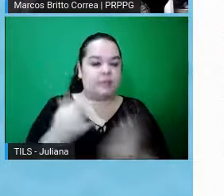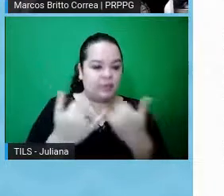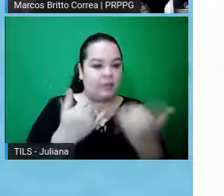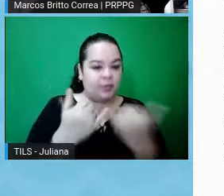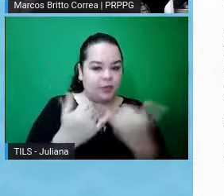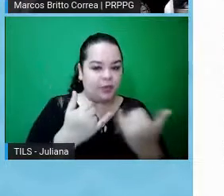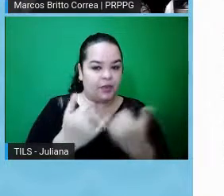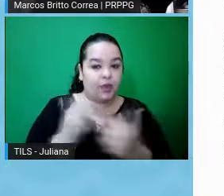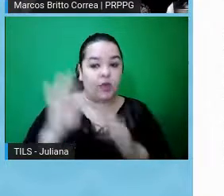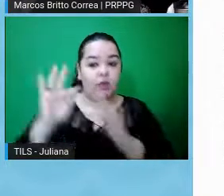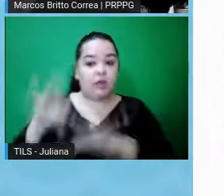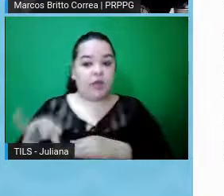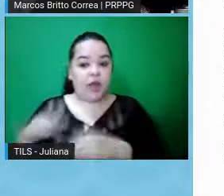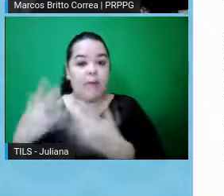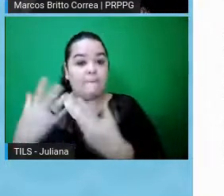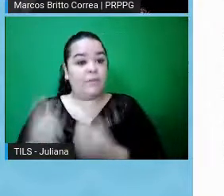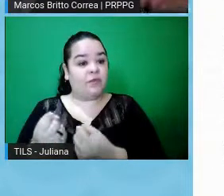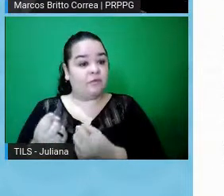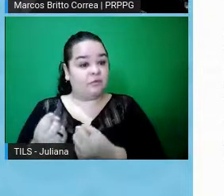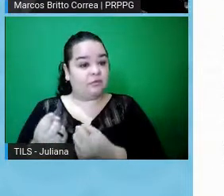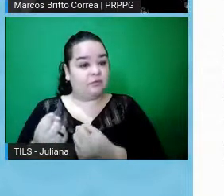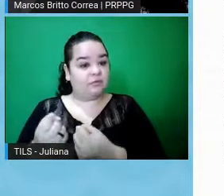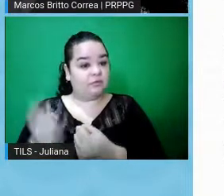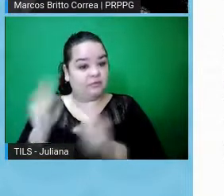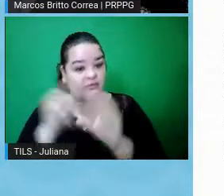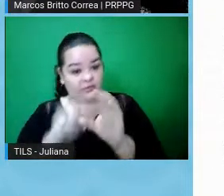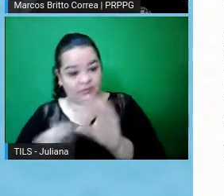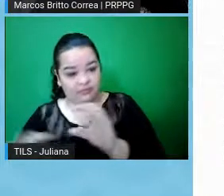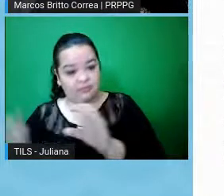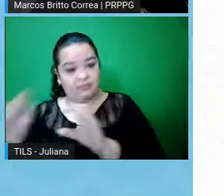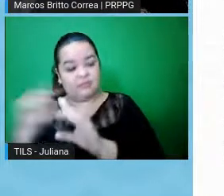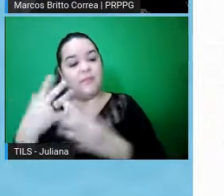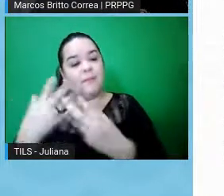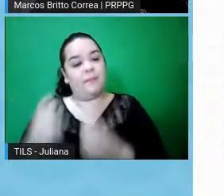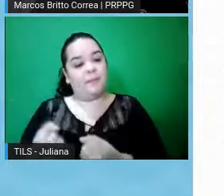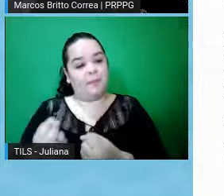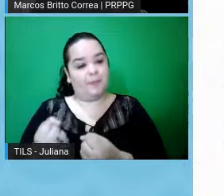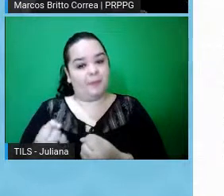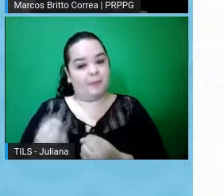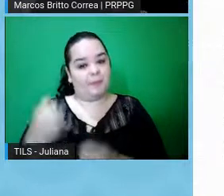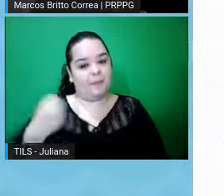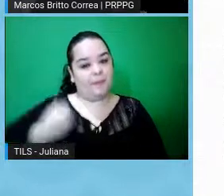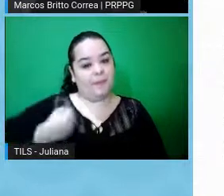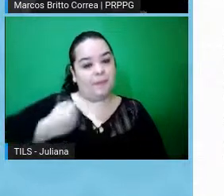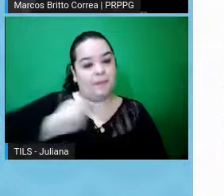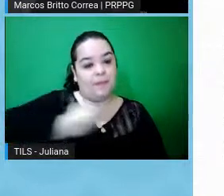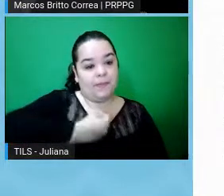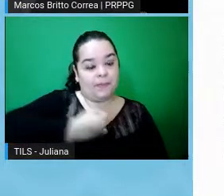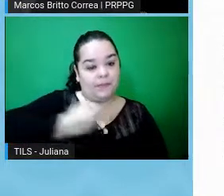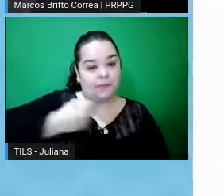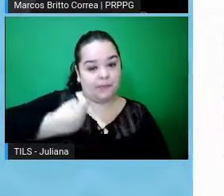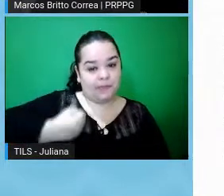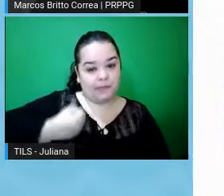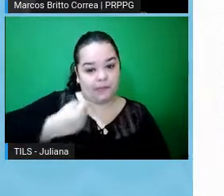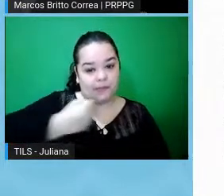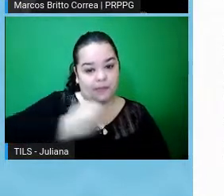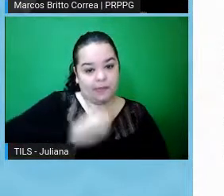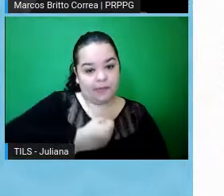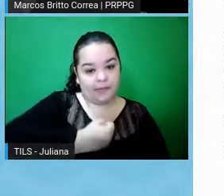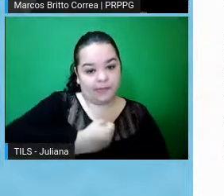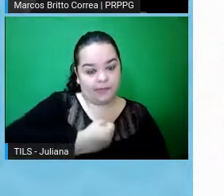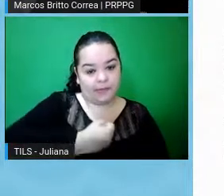final vem a situação, por exemplo, aqui está aprovado, a situação do parecer, e aí é desse número aqui que a gente precisa, tem um número do parecer aqui,